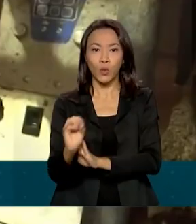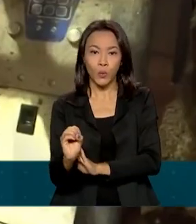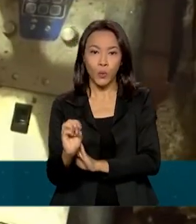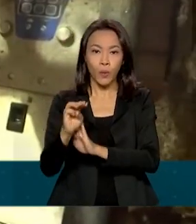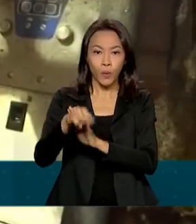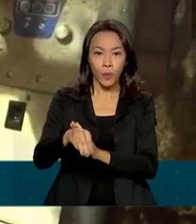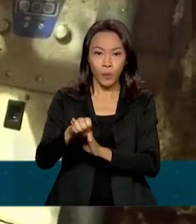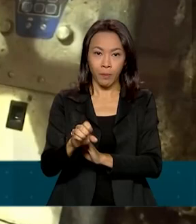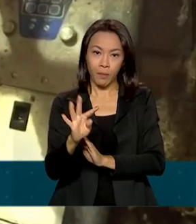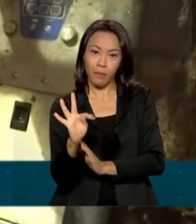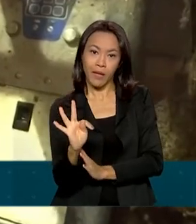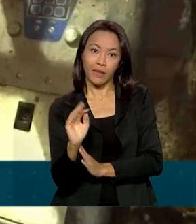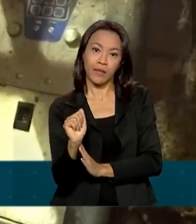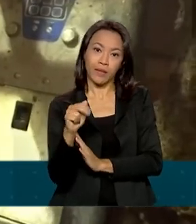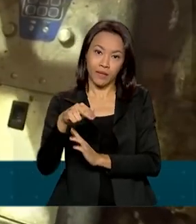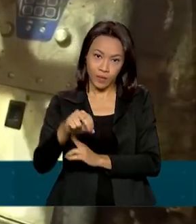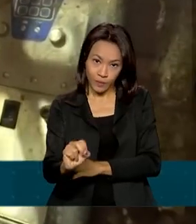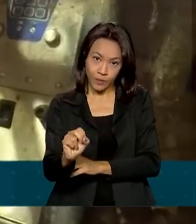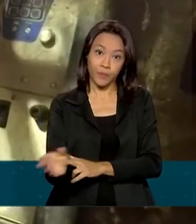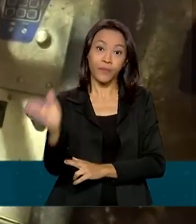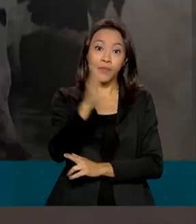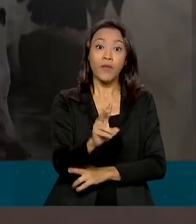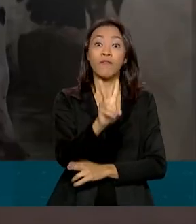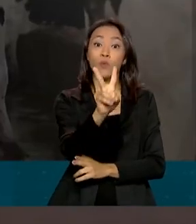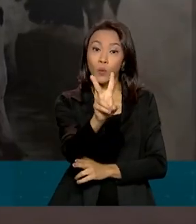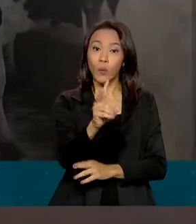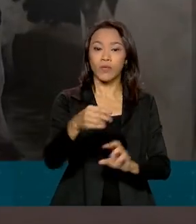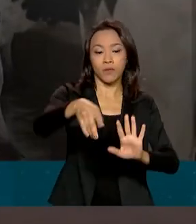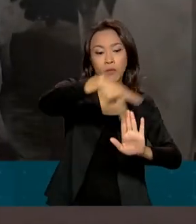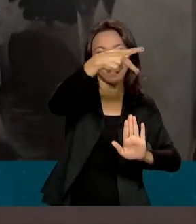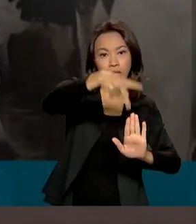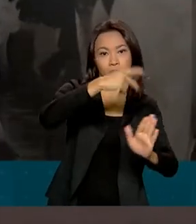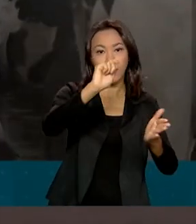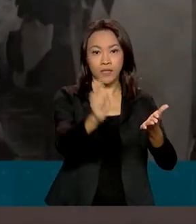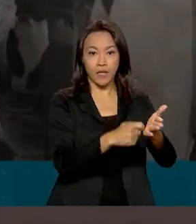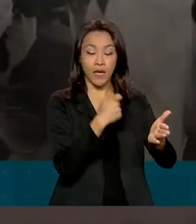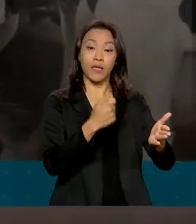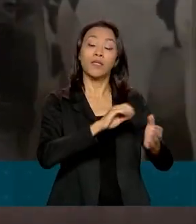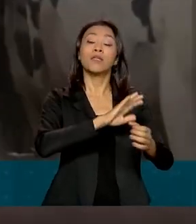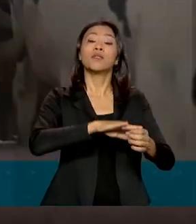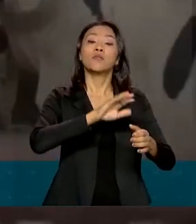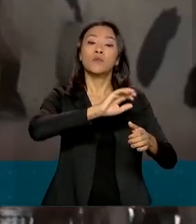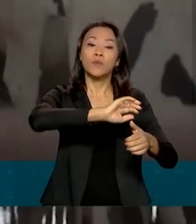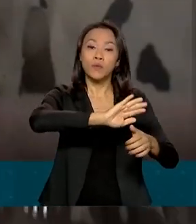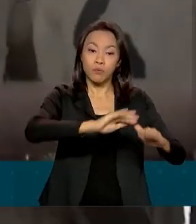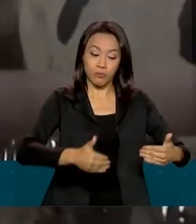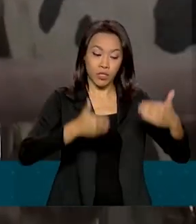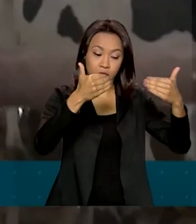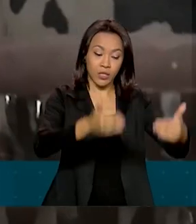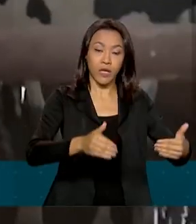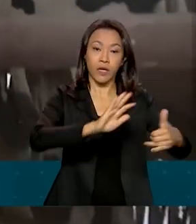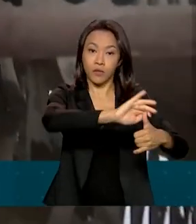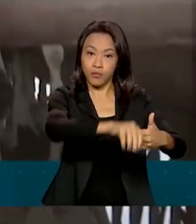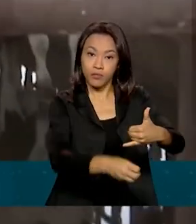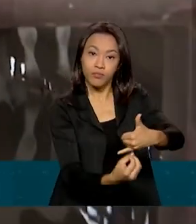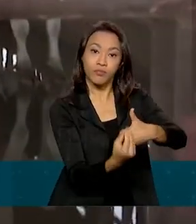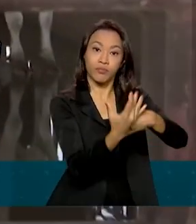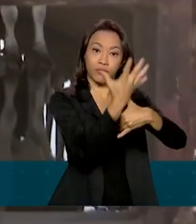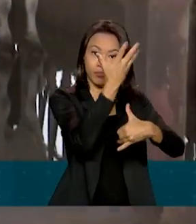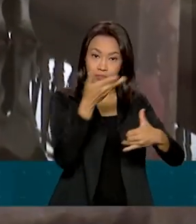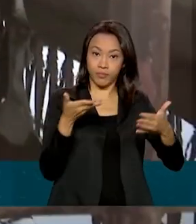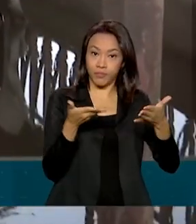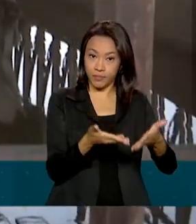biometano. Também serão assinadas duas portarias, uma do Ministério do Meio Ambiente com investimentos em biometano no regime